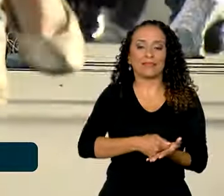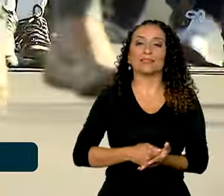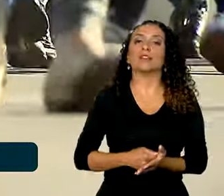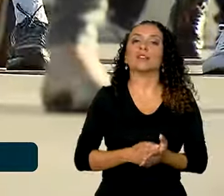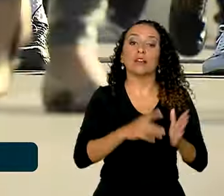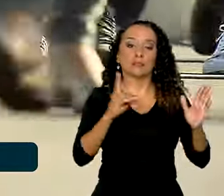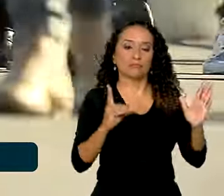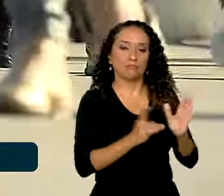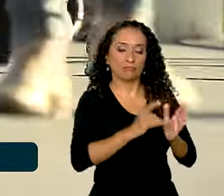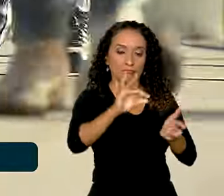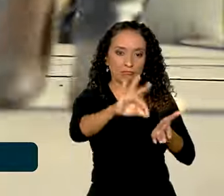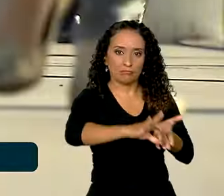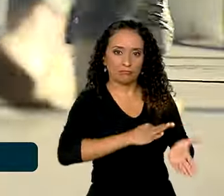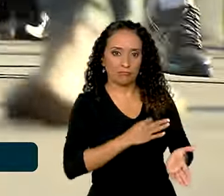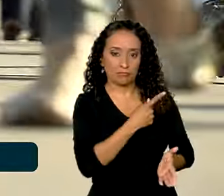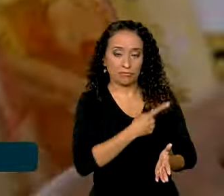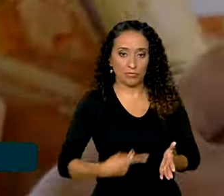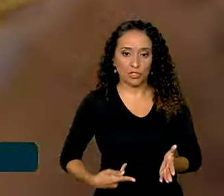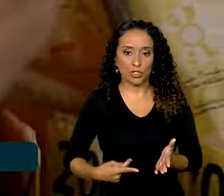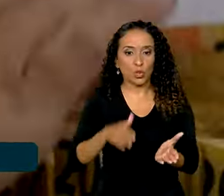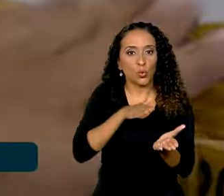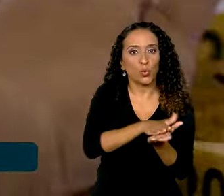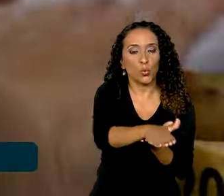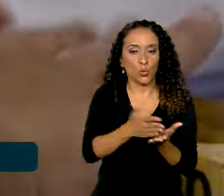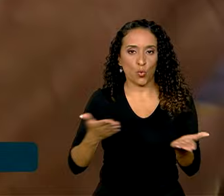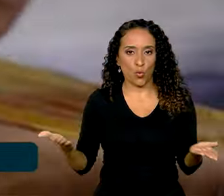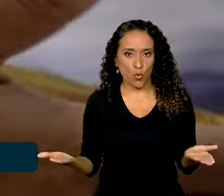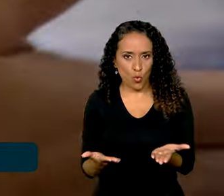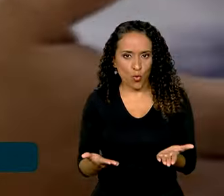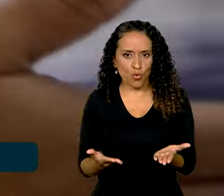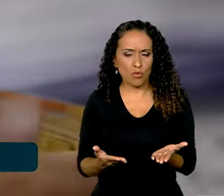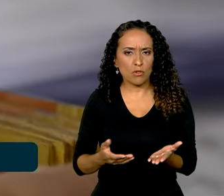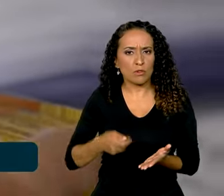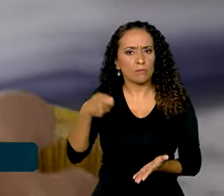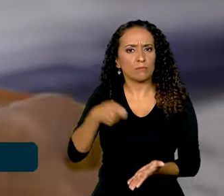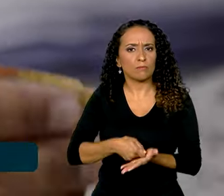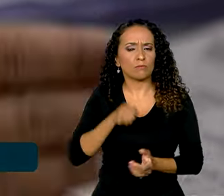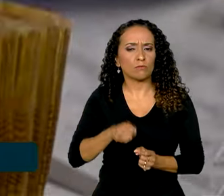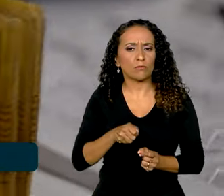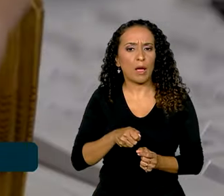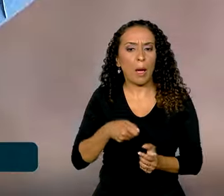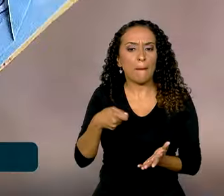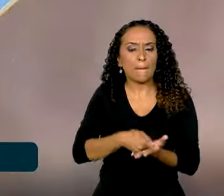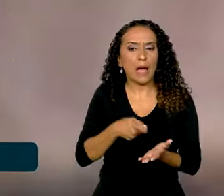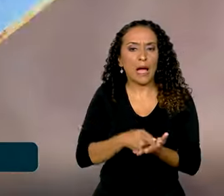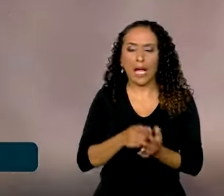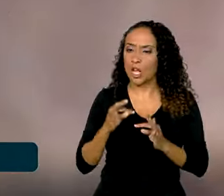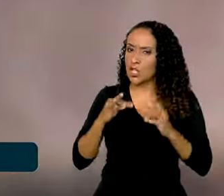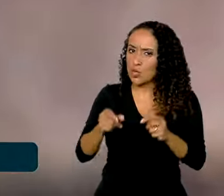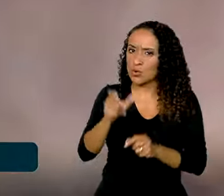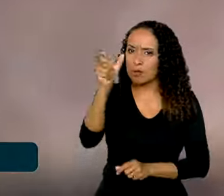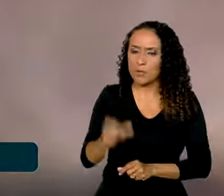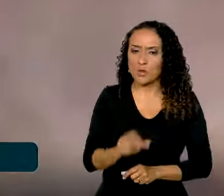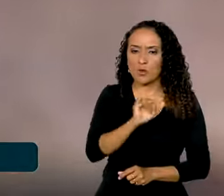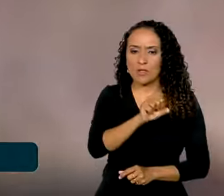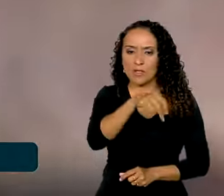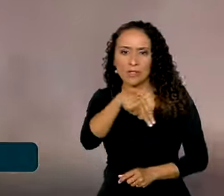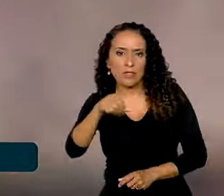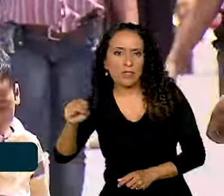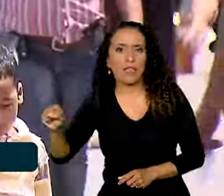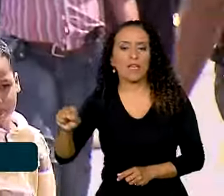decreto assinado pelo presidente foi publicado hoje e determina que o valor será pago aos beneficiários do INSS,